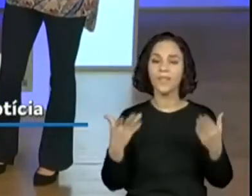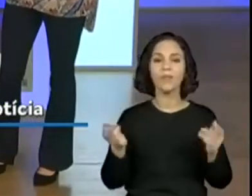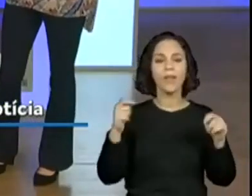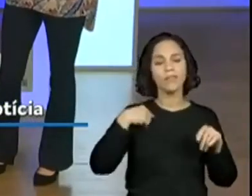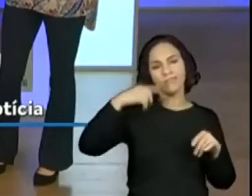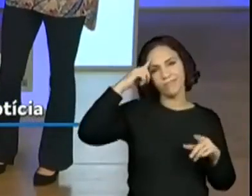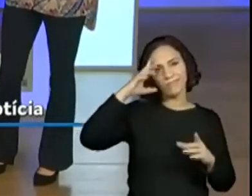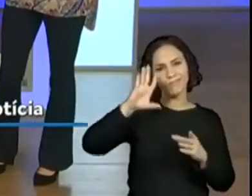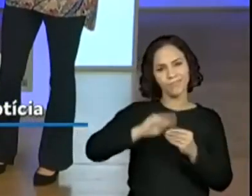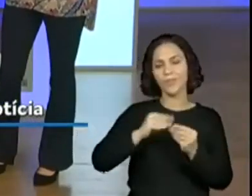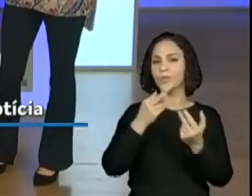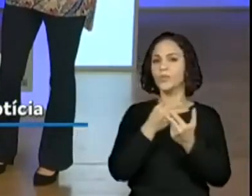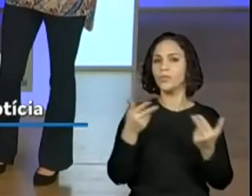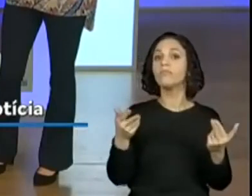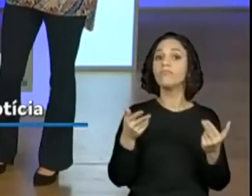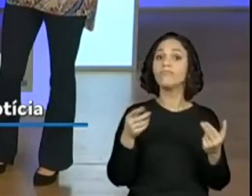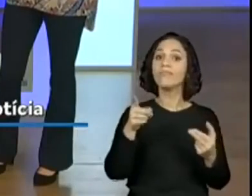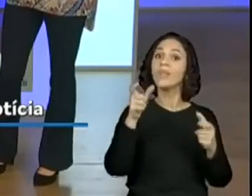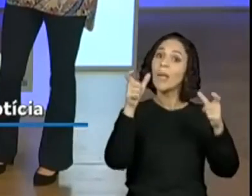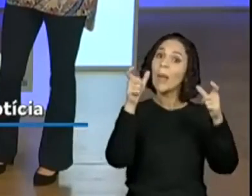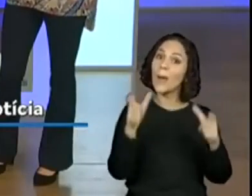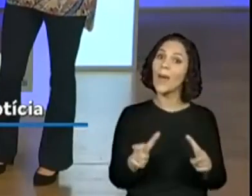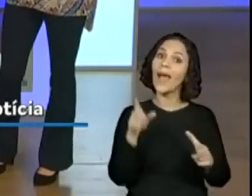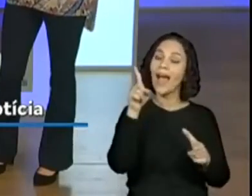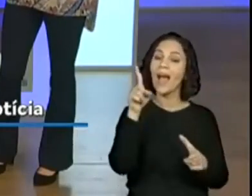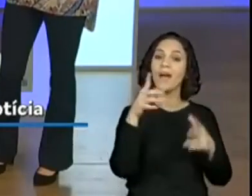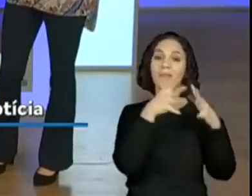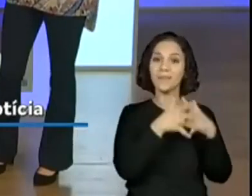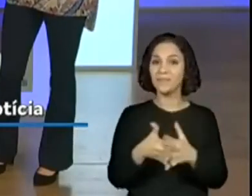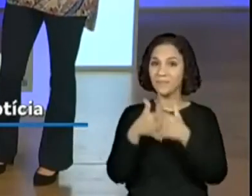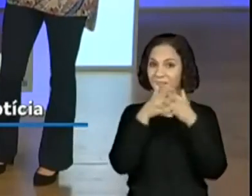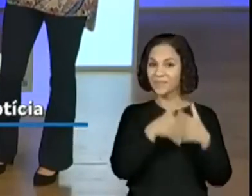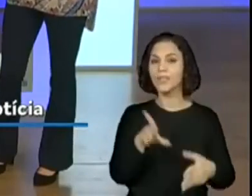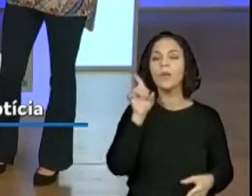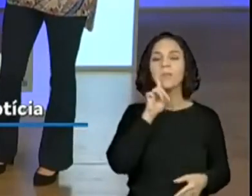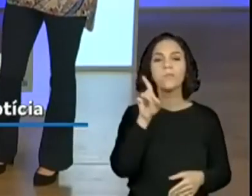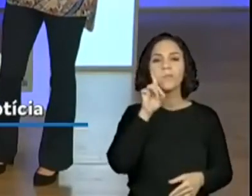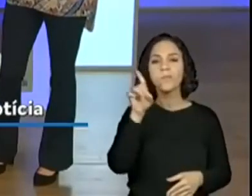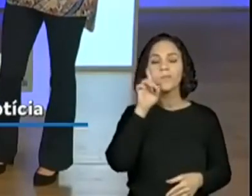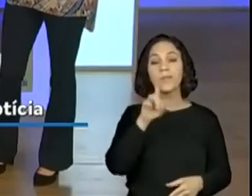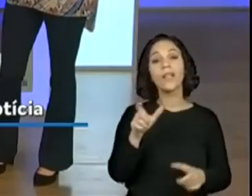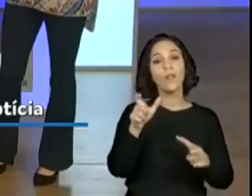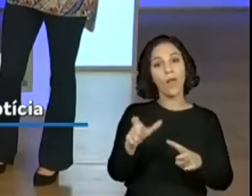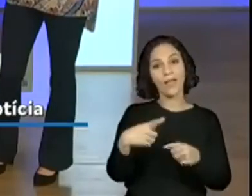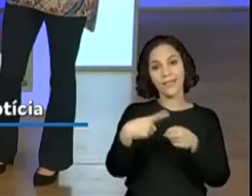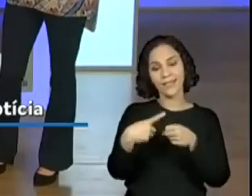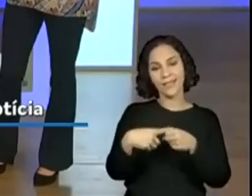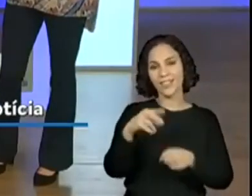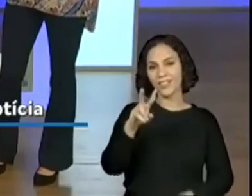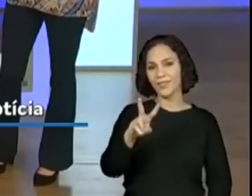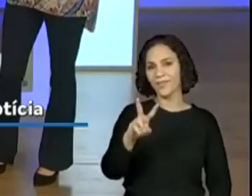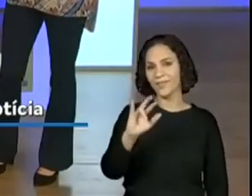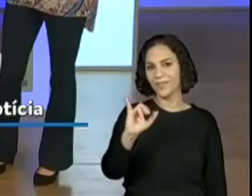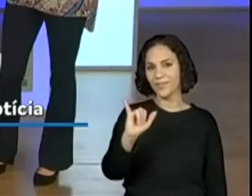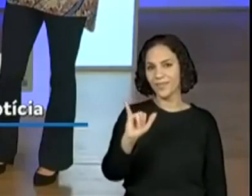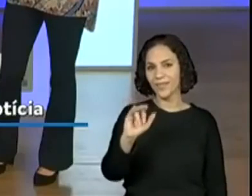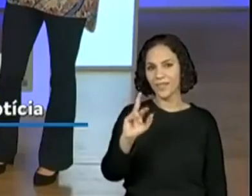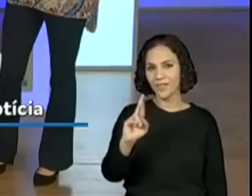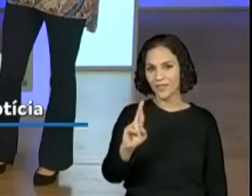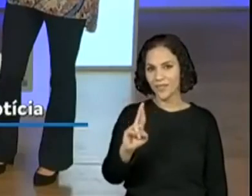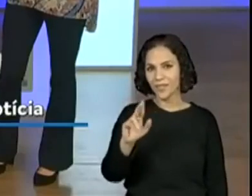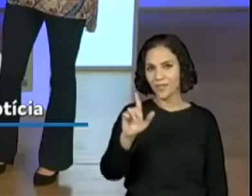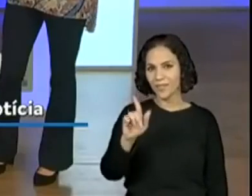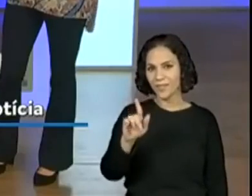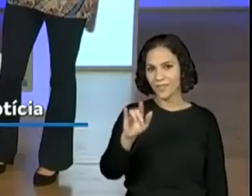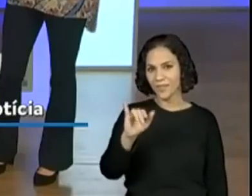antecipar várias coisas e isso aconteceu na Virgínia, né? Nos Estados Unidos. Isso mesmo. Então, só pelo título